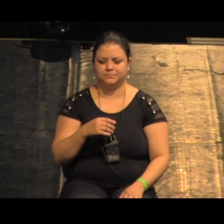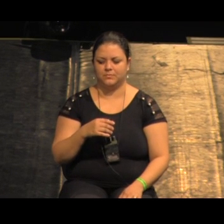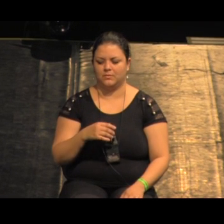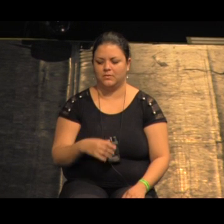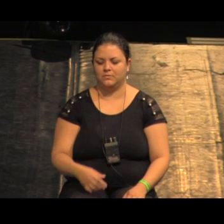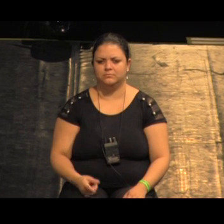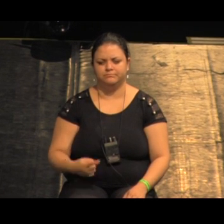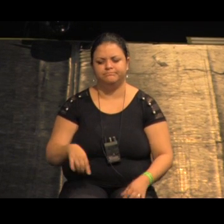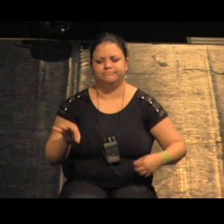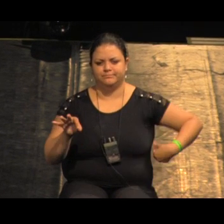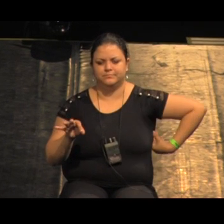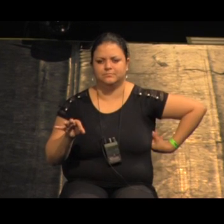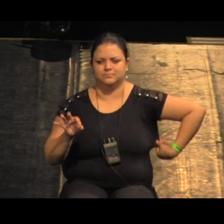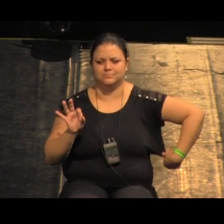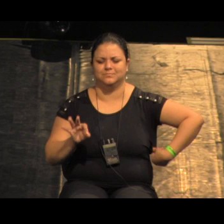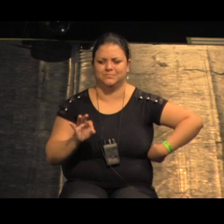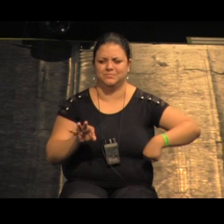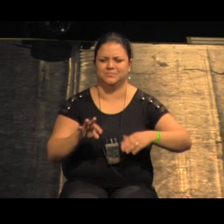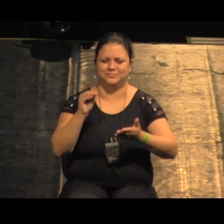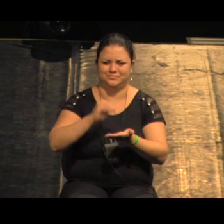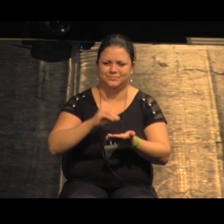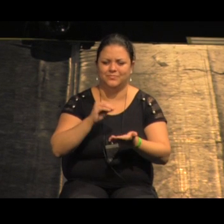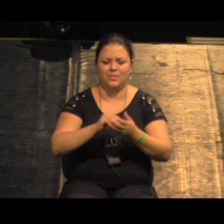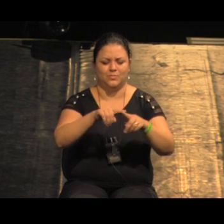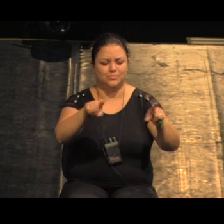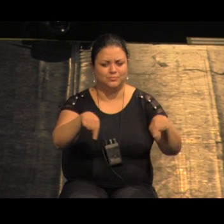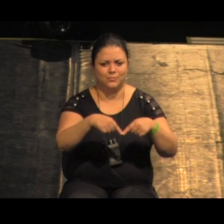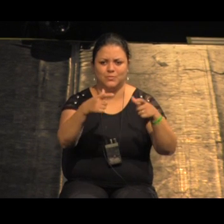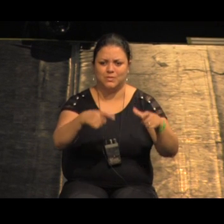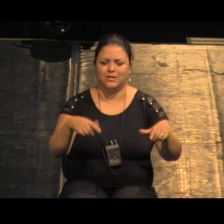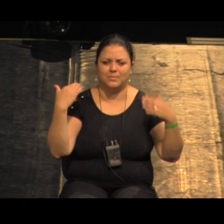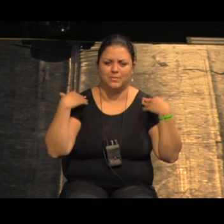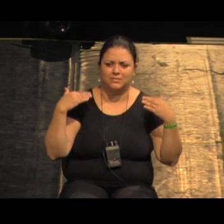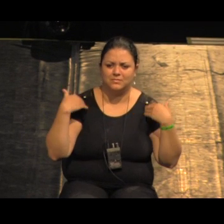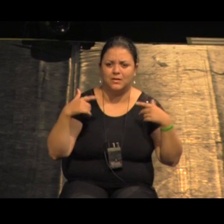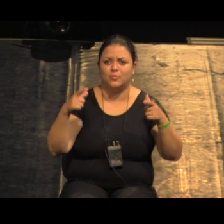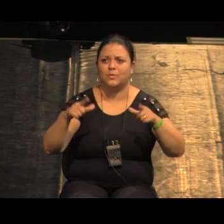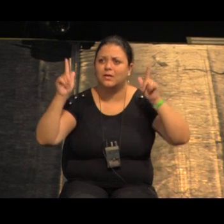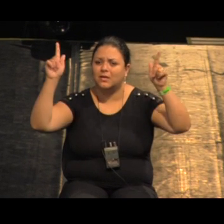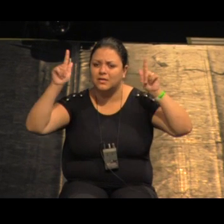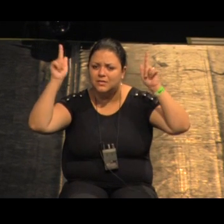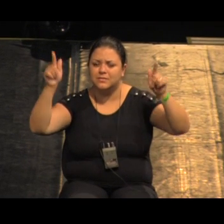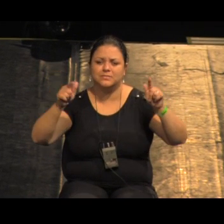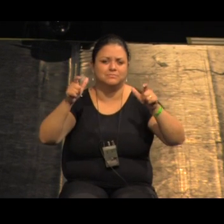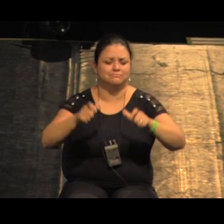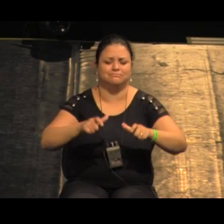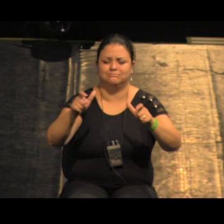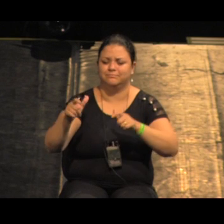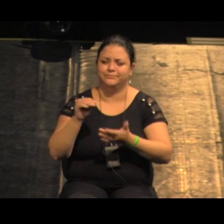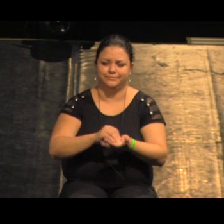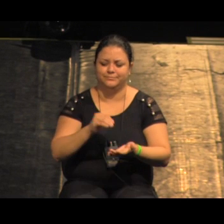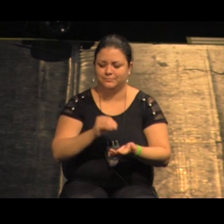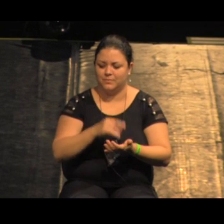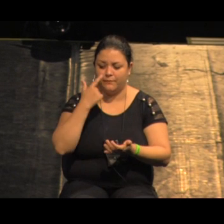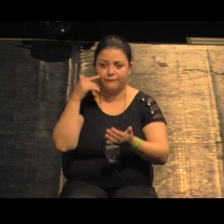confirmando a tese de que existe uma carência enorme de espaço público de negociação de manifestação no lugar veja no